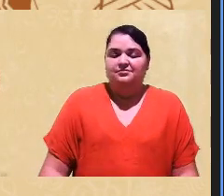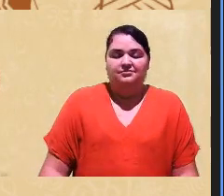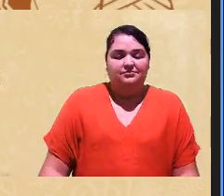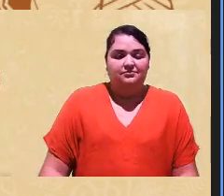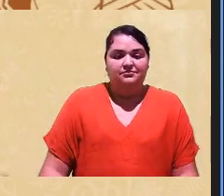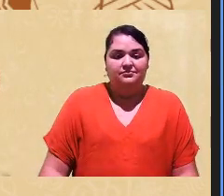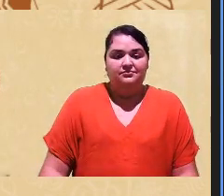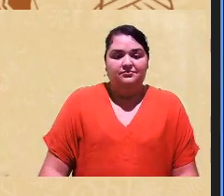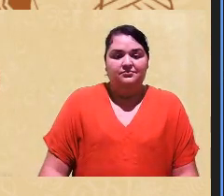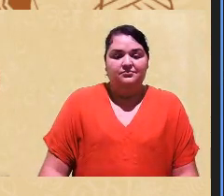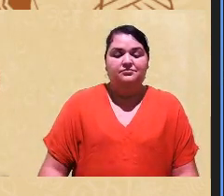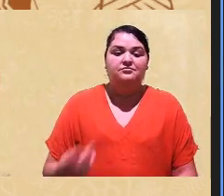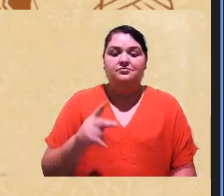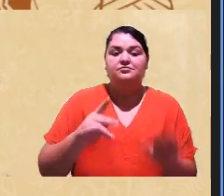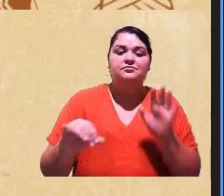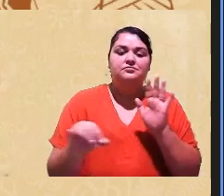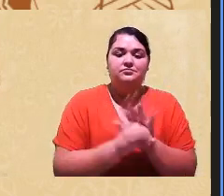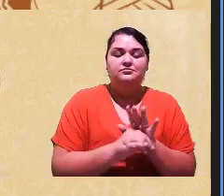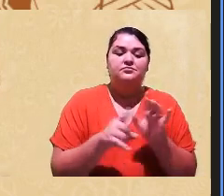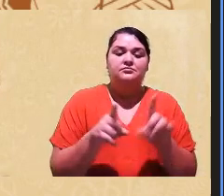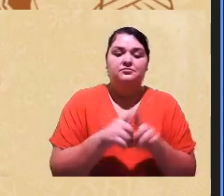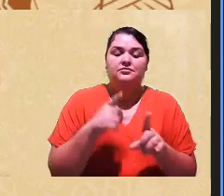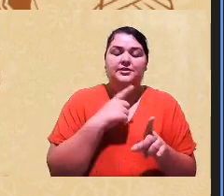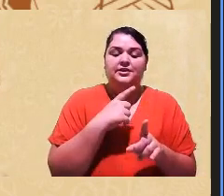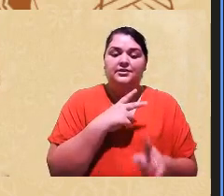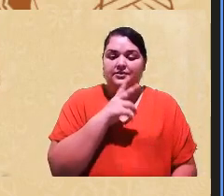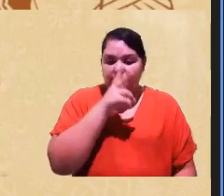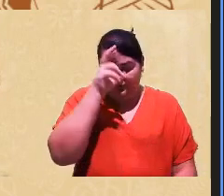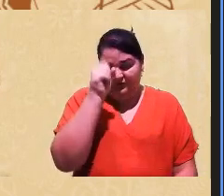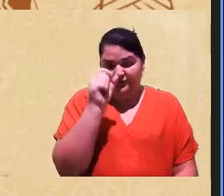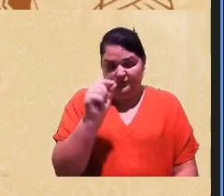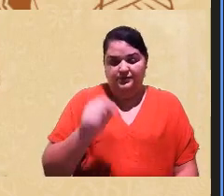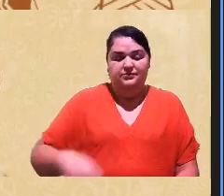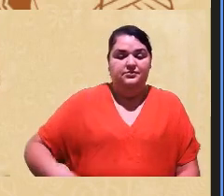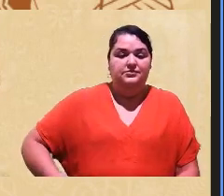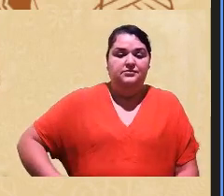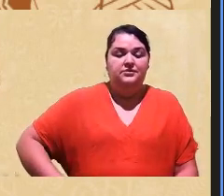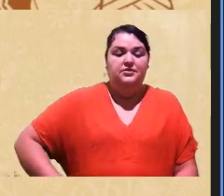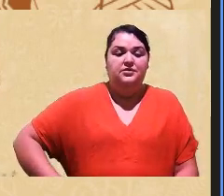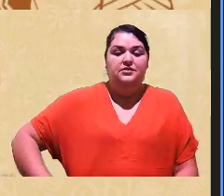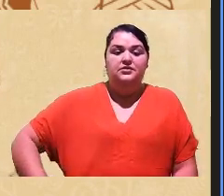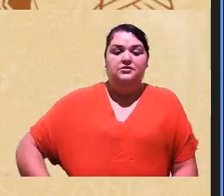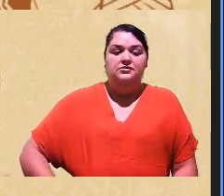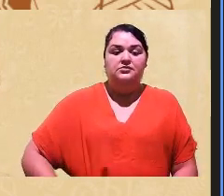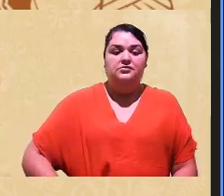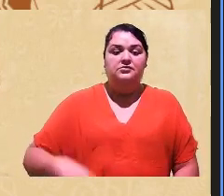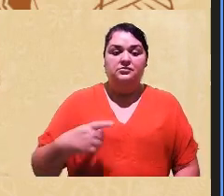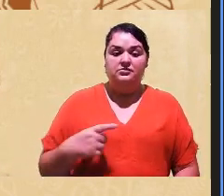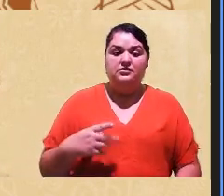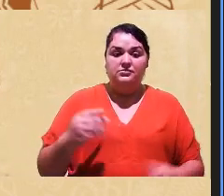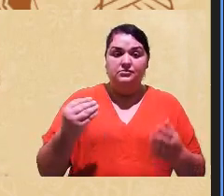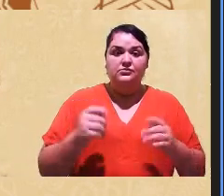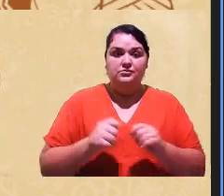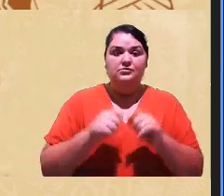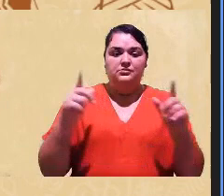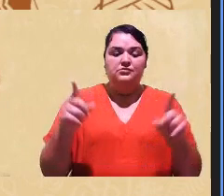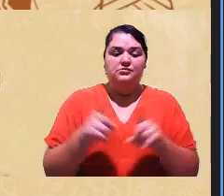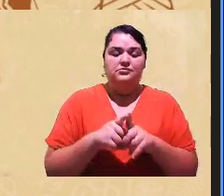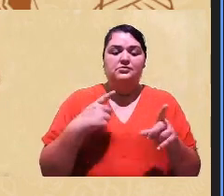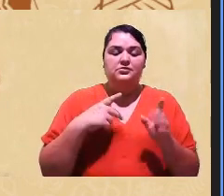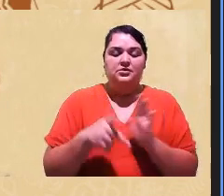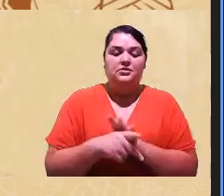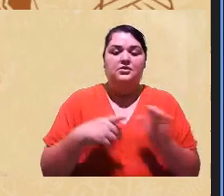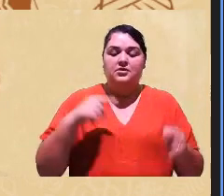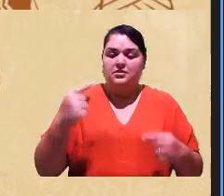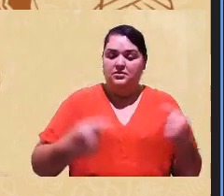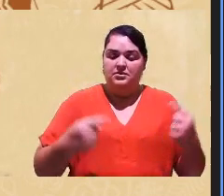fique com a sua identidade indígena também para fortalecer né eu acho que essas dimensões assim para a gente está muito explícita né então não sei se ficou